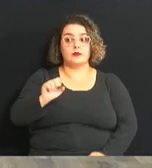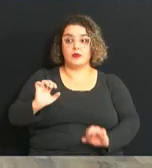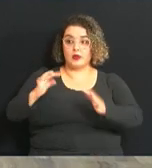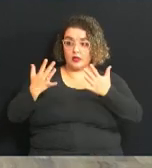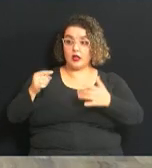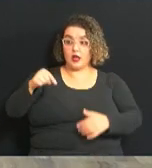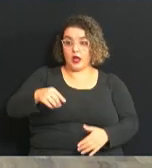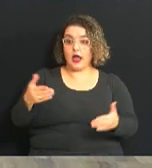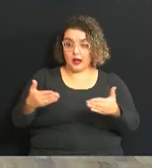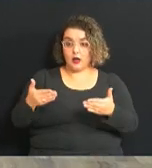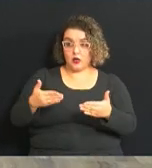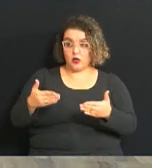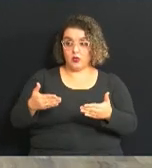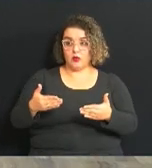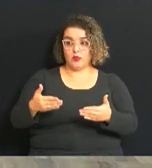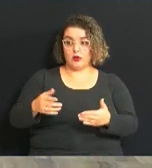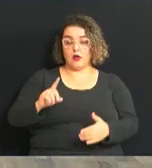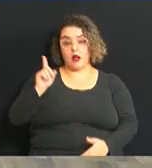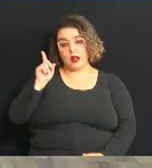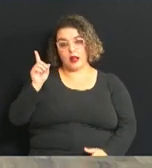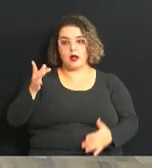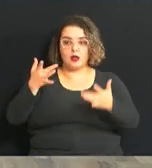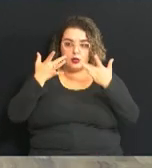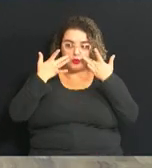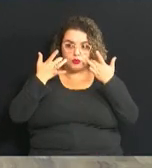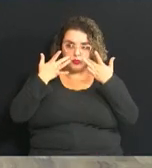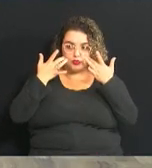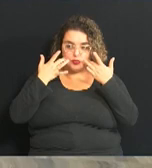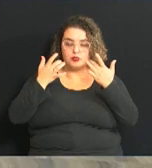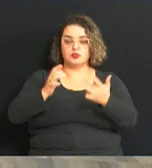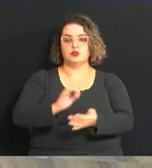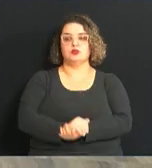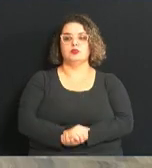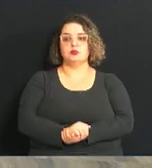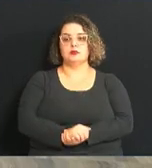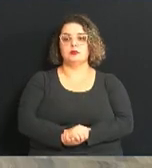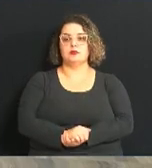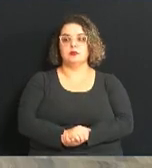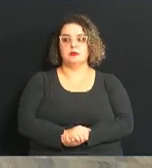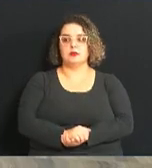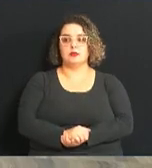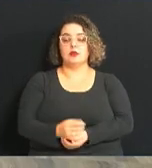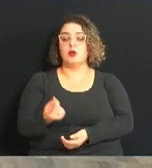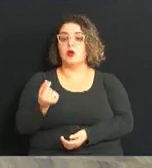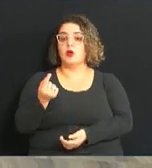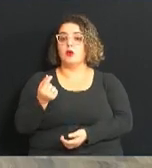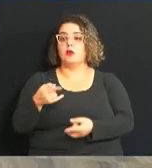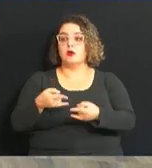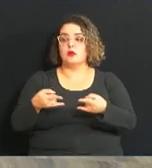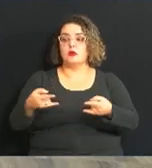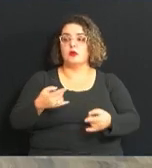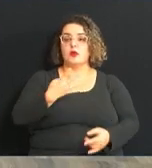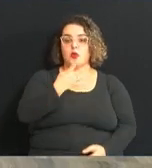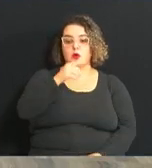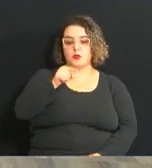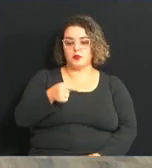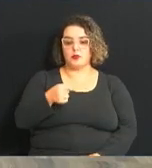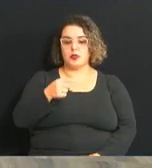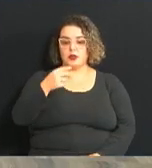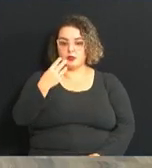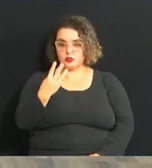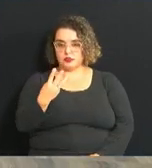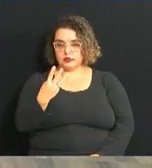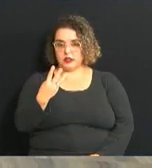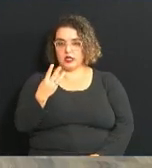agora há pouco viu foi lá no Teatro Bento Quirino para ser mais exato o valor do cheque 4,3 milhões